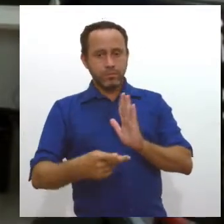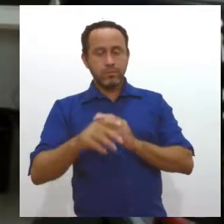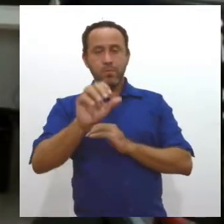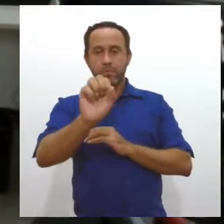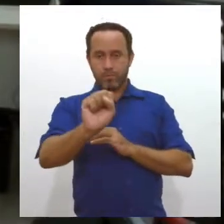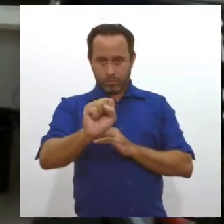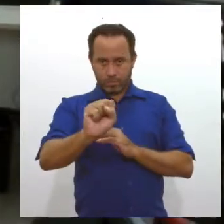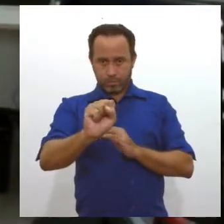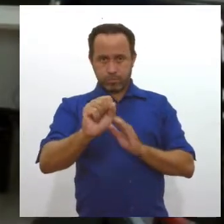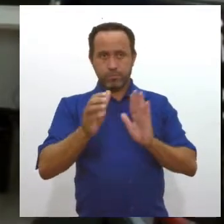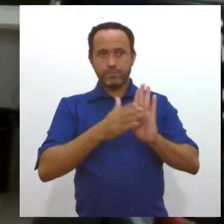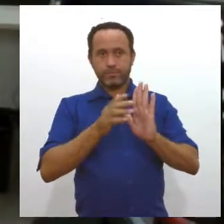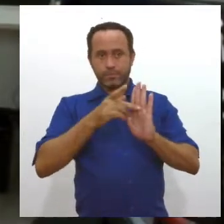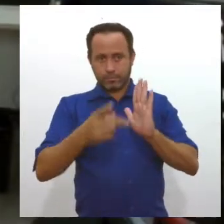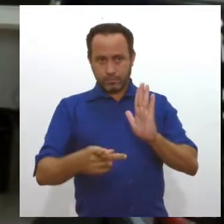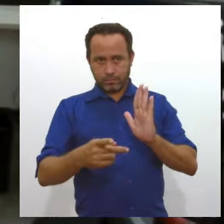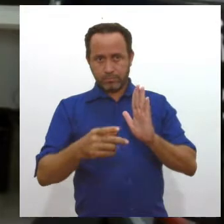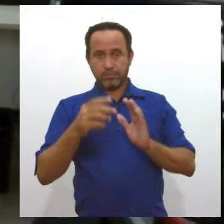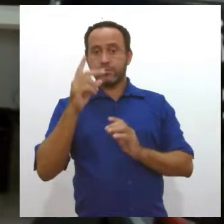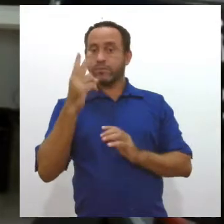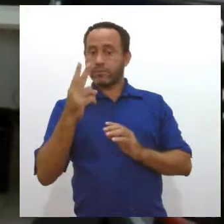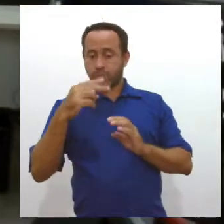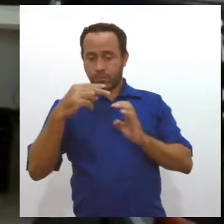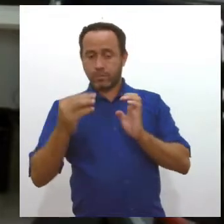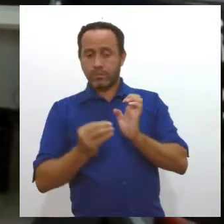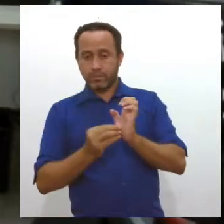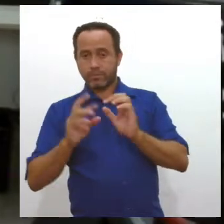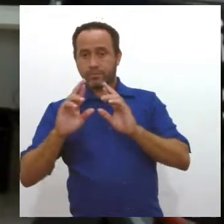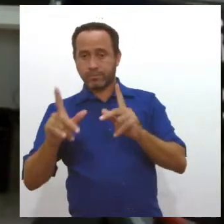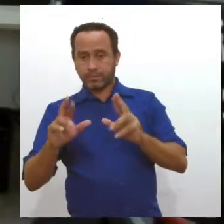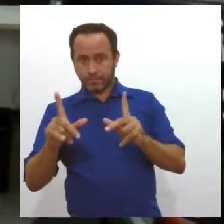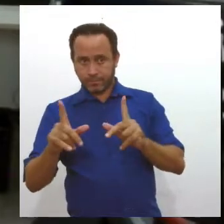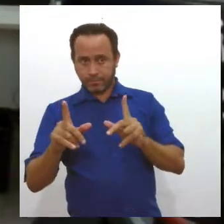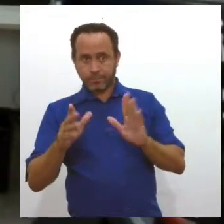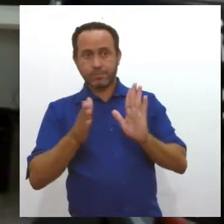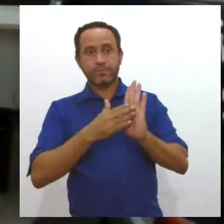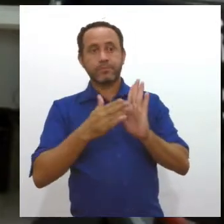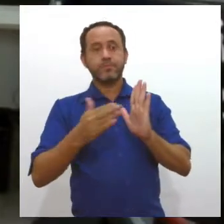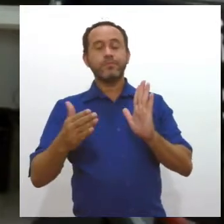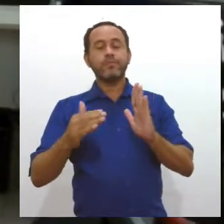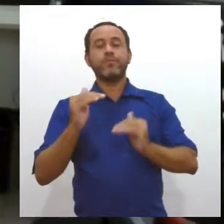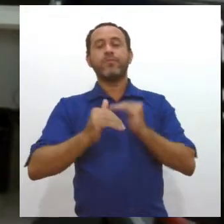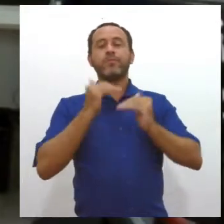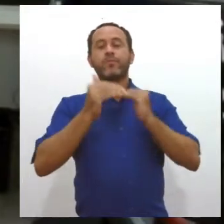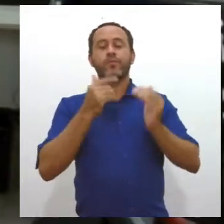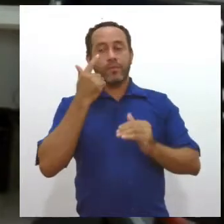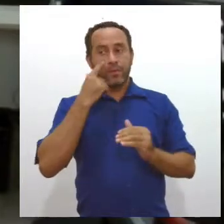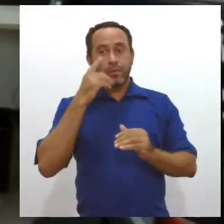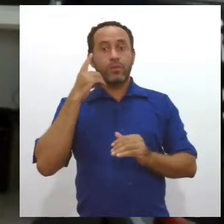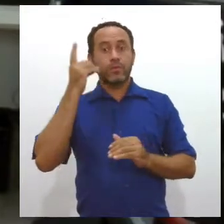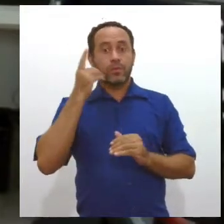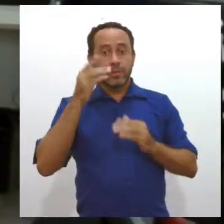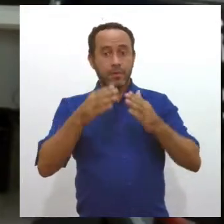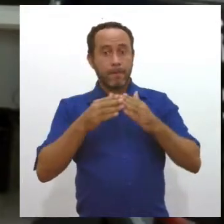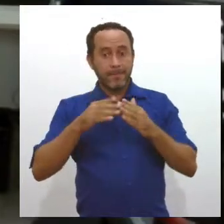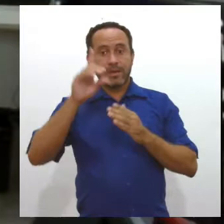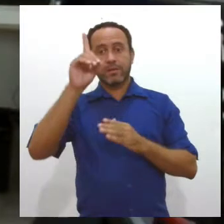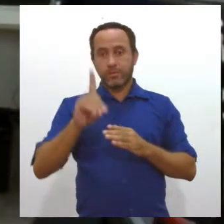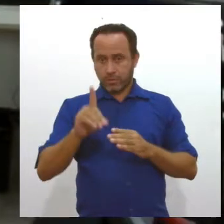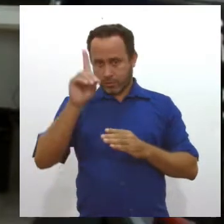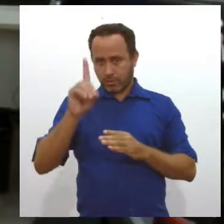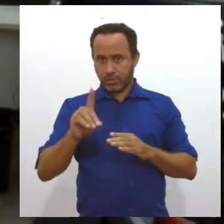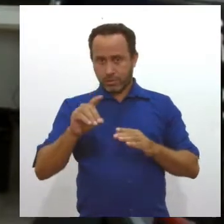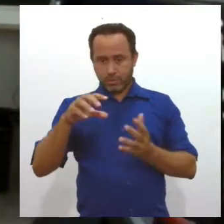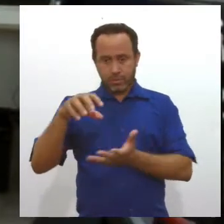indicações e 2 moções. A indicação é aquele processo onde os deputados pedem aos diretores de órgãos